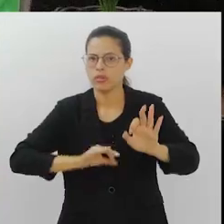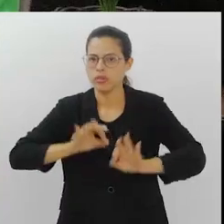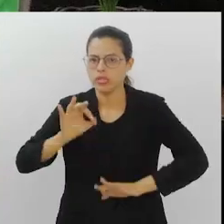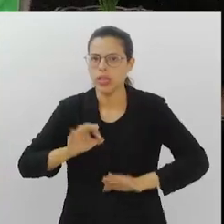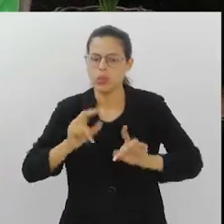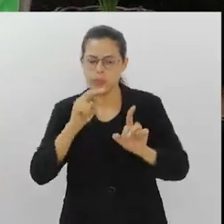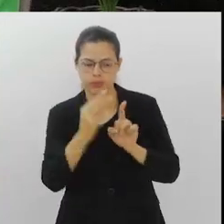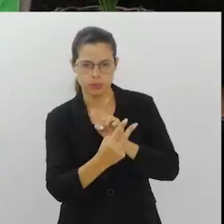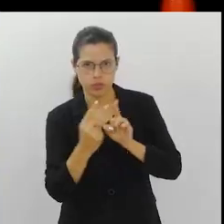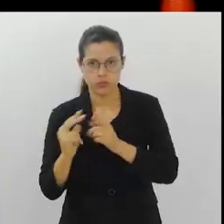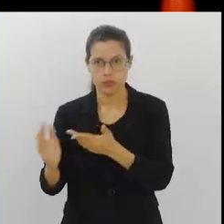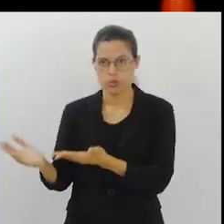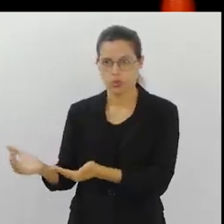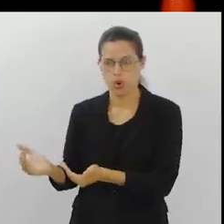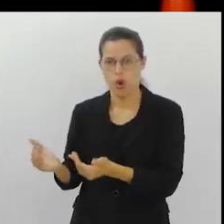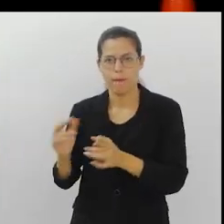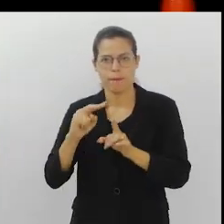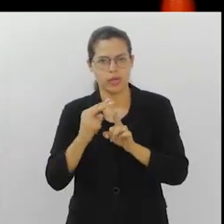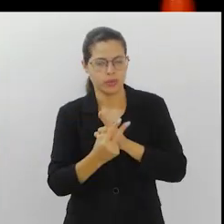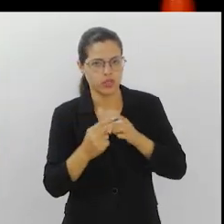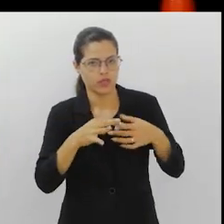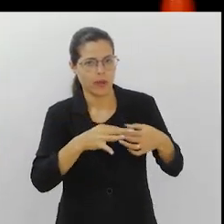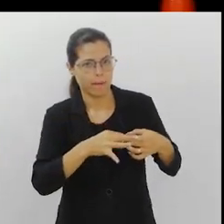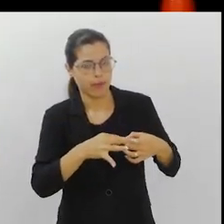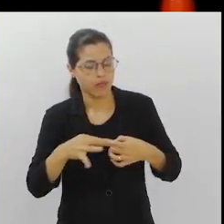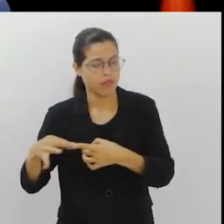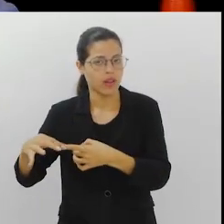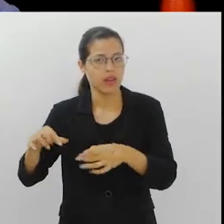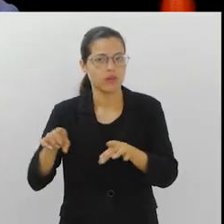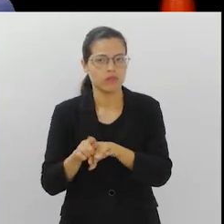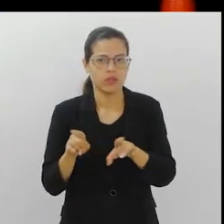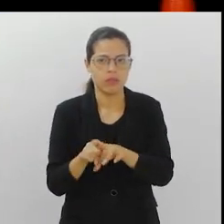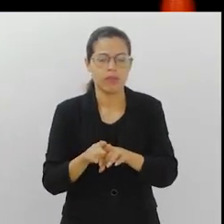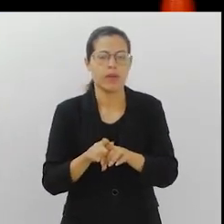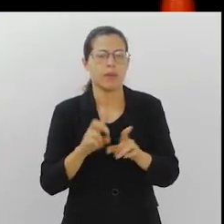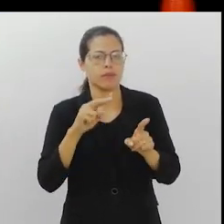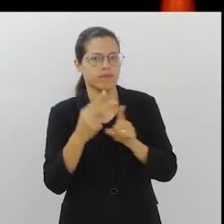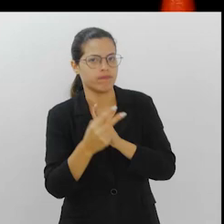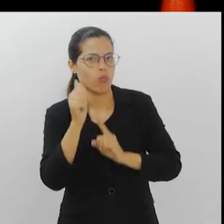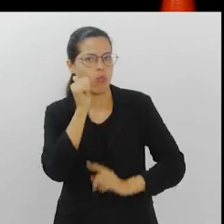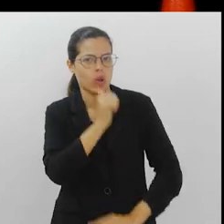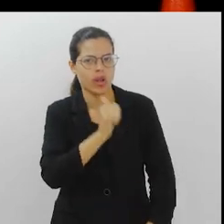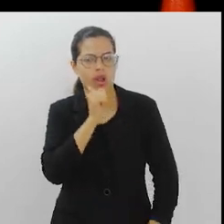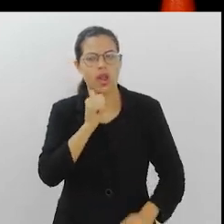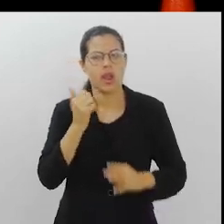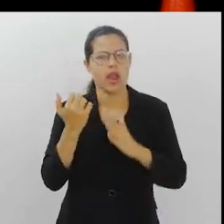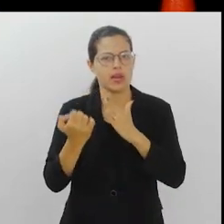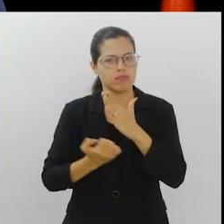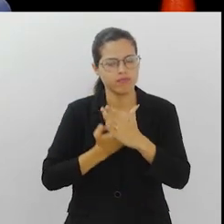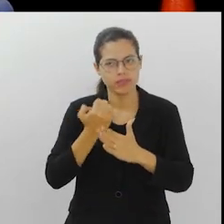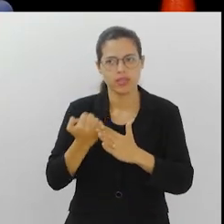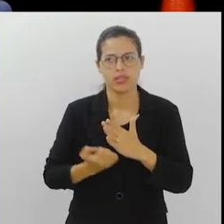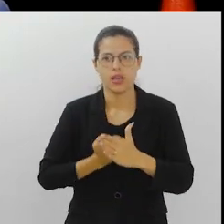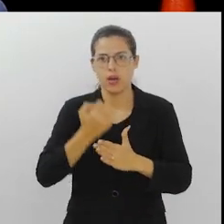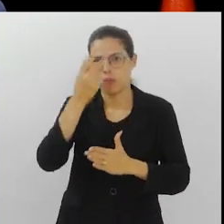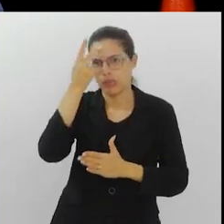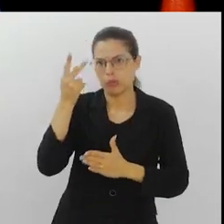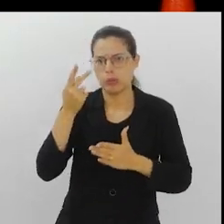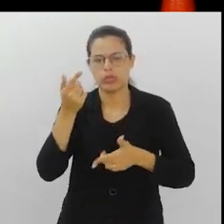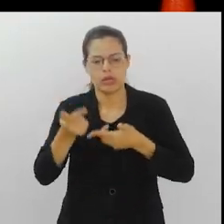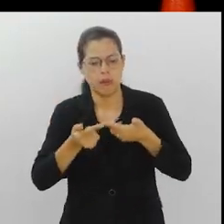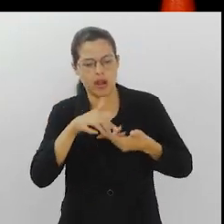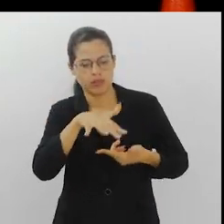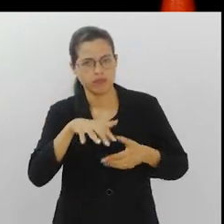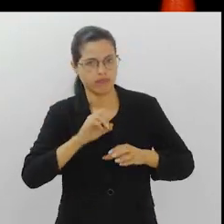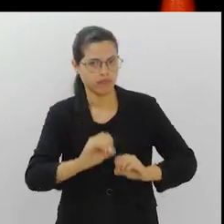gente vai ter o olhar do jovem, o olhar periférico, o olhar da mulher, o olhar do empresário, o olhar de quem trabalha com educação,